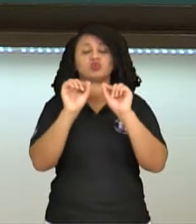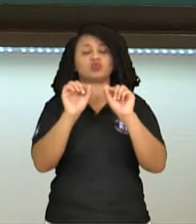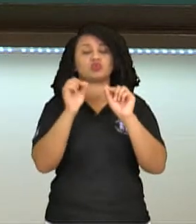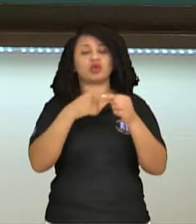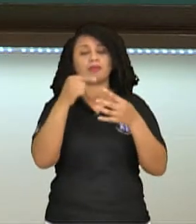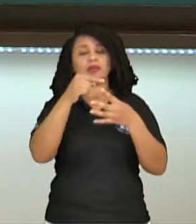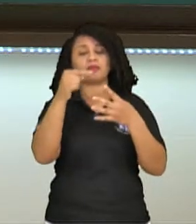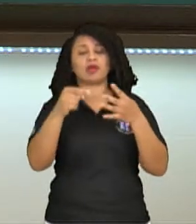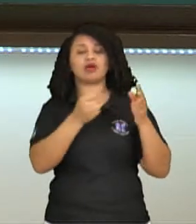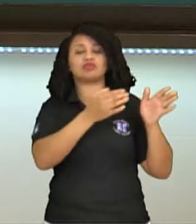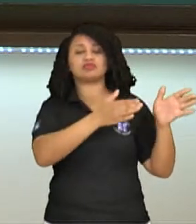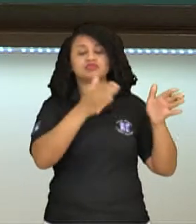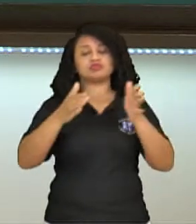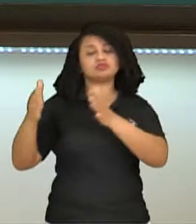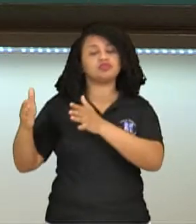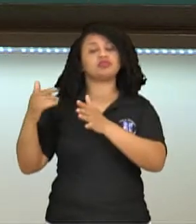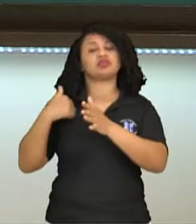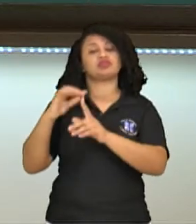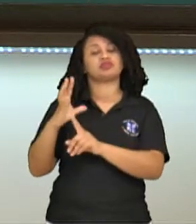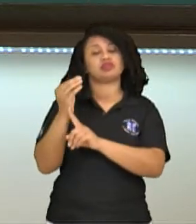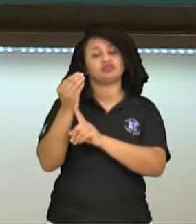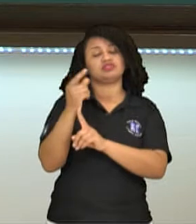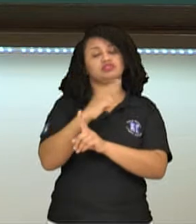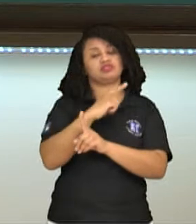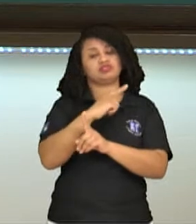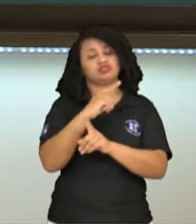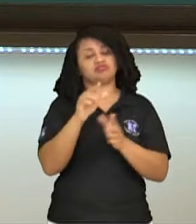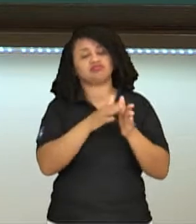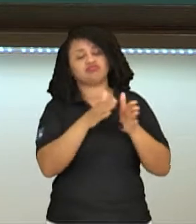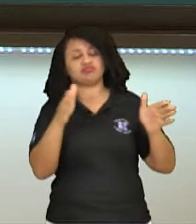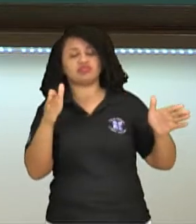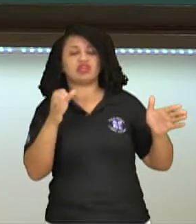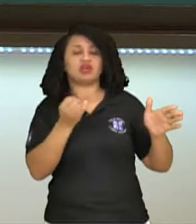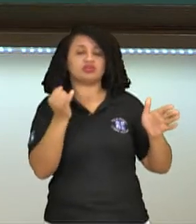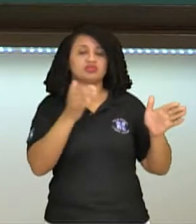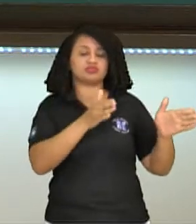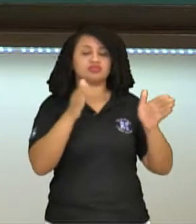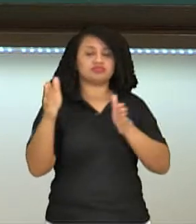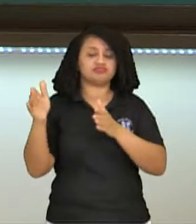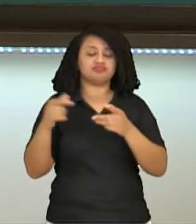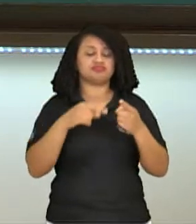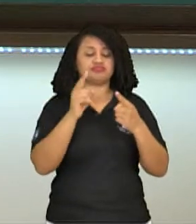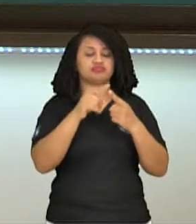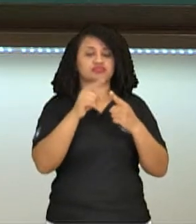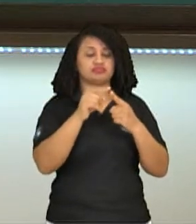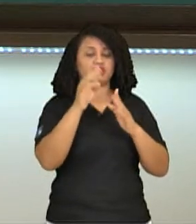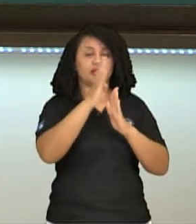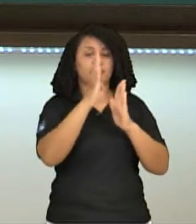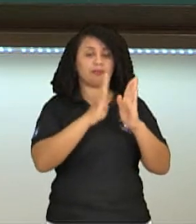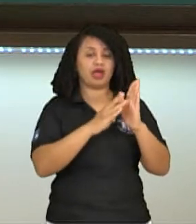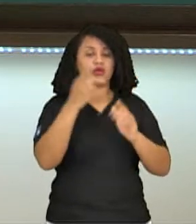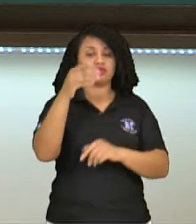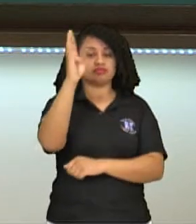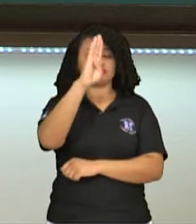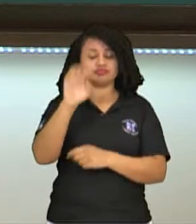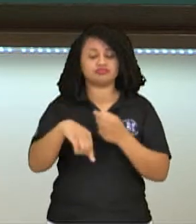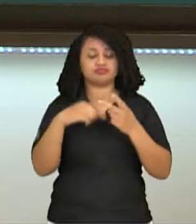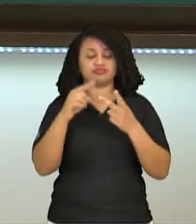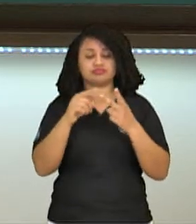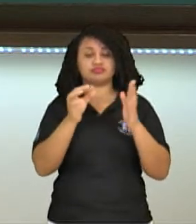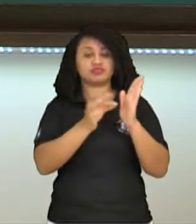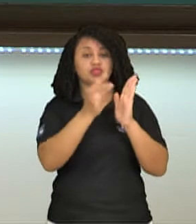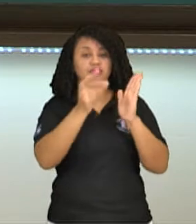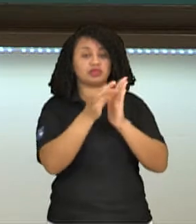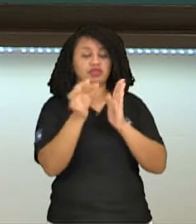todos os movimentos artísticos próximos ali, né, alguns artísticos. Então a gente vai falar sobre o barroco brasileiro, sobre o